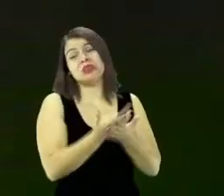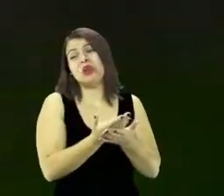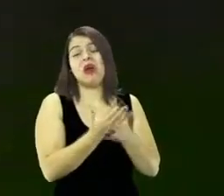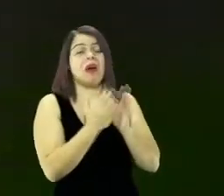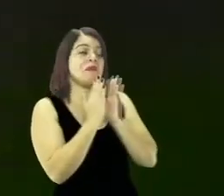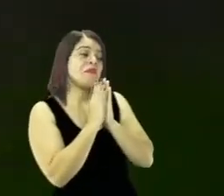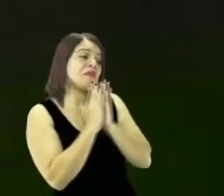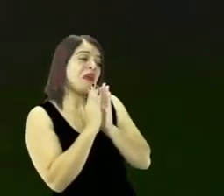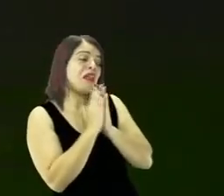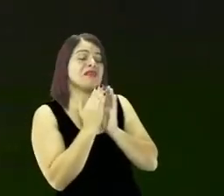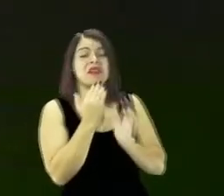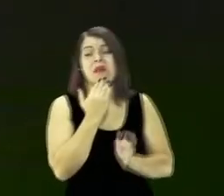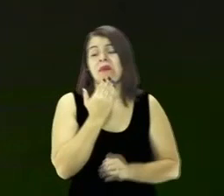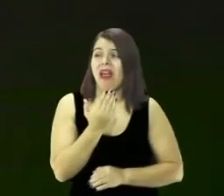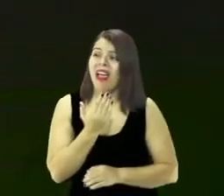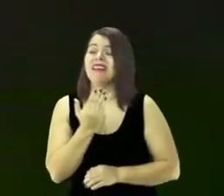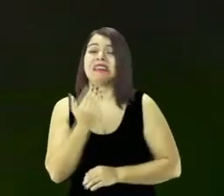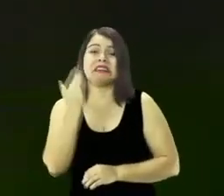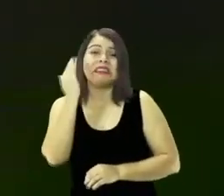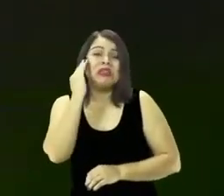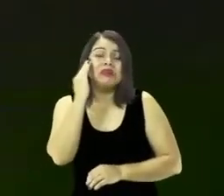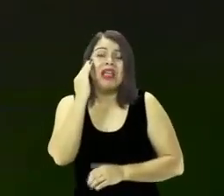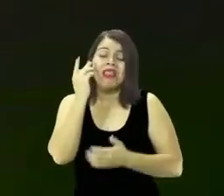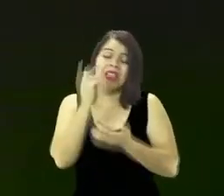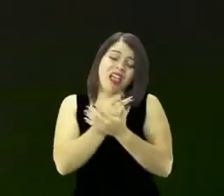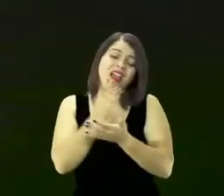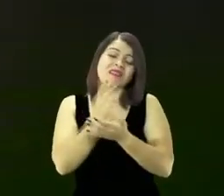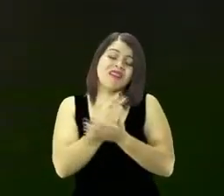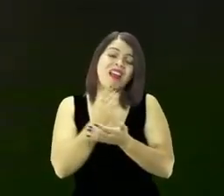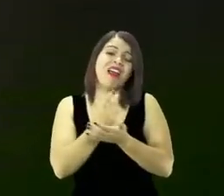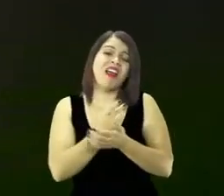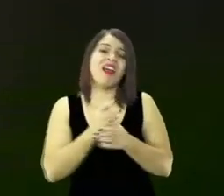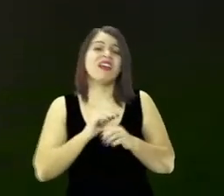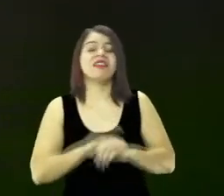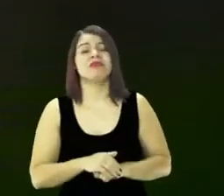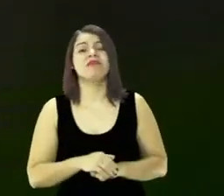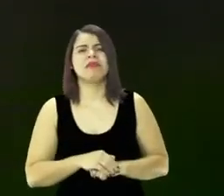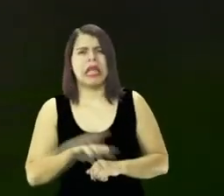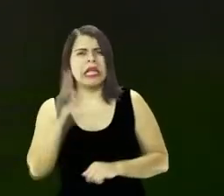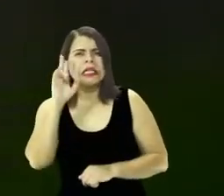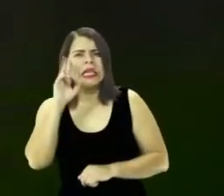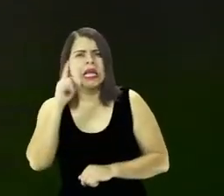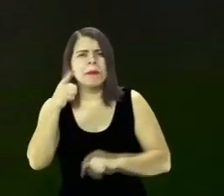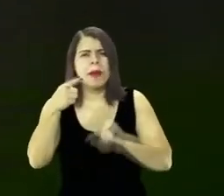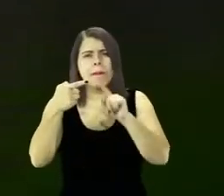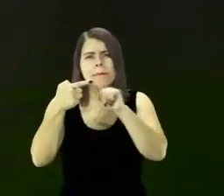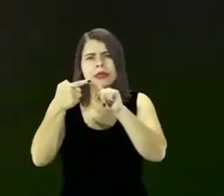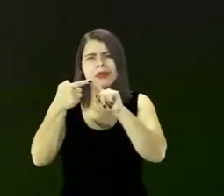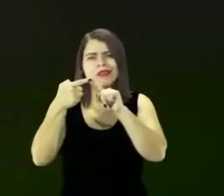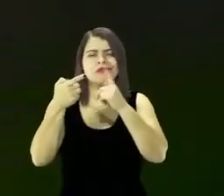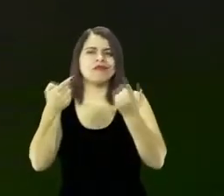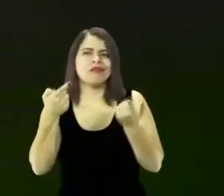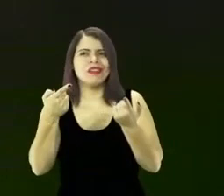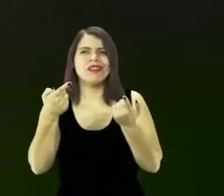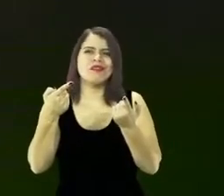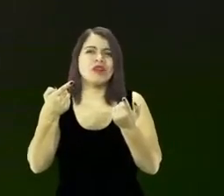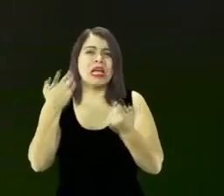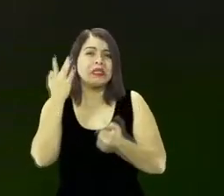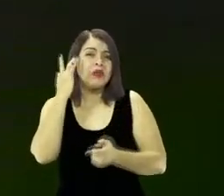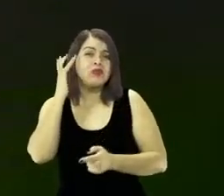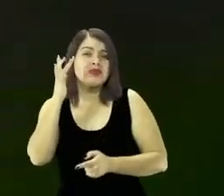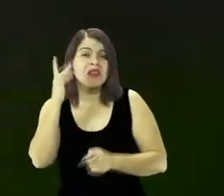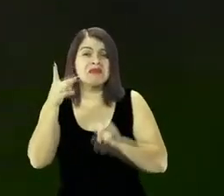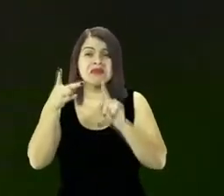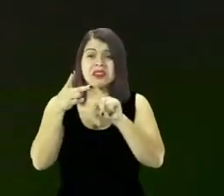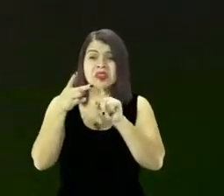ela sabe que está errando ela continua errando ela sabe que está errando lembra o primeiro nível é quando a pessoa não sabe mas o segundo nível é quando a